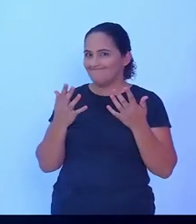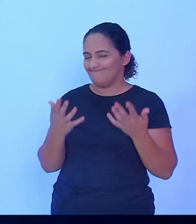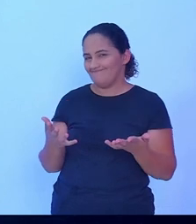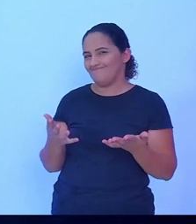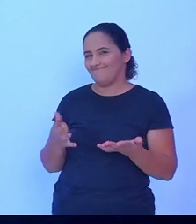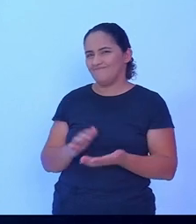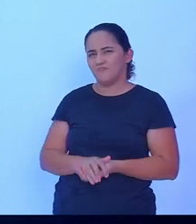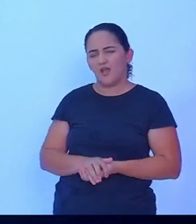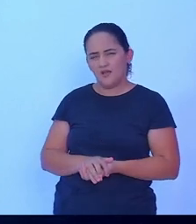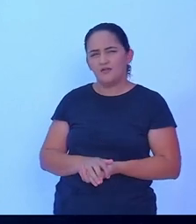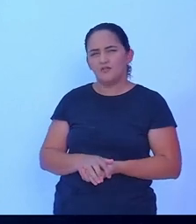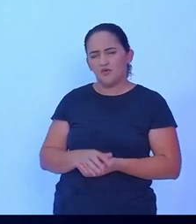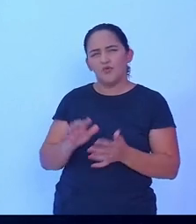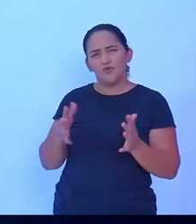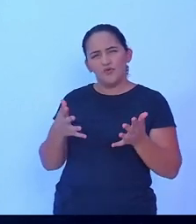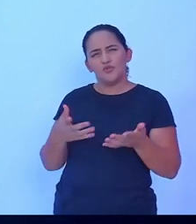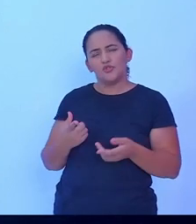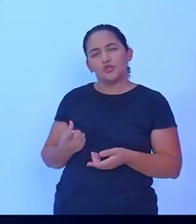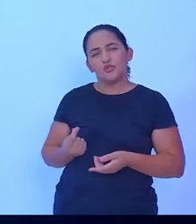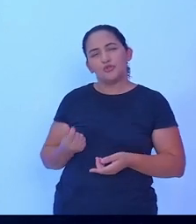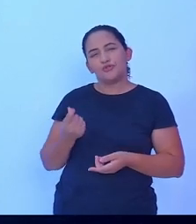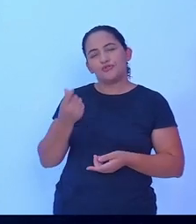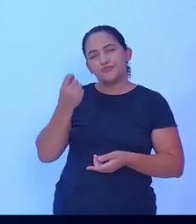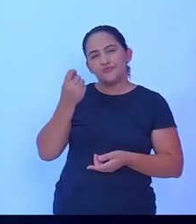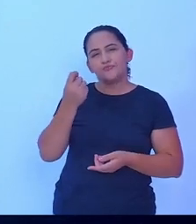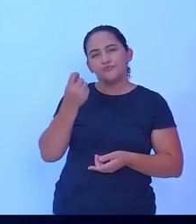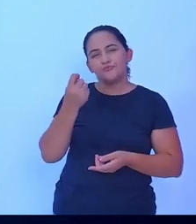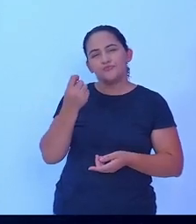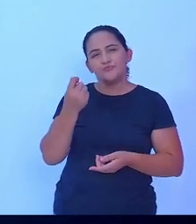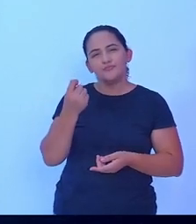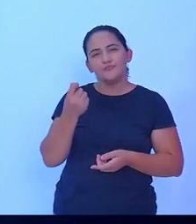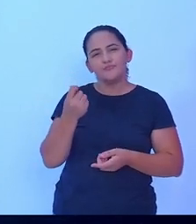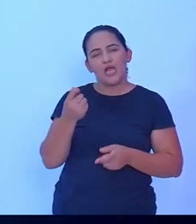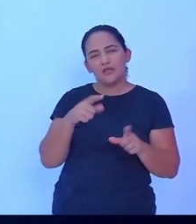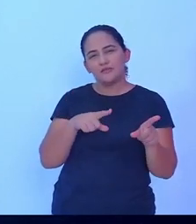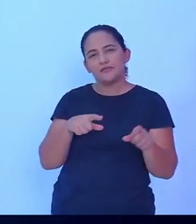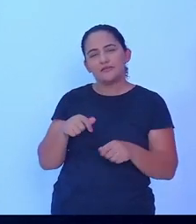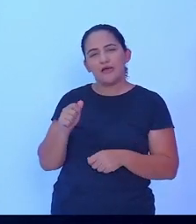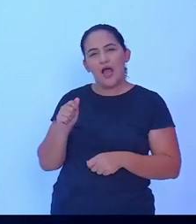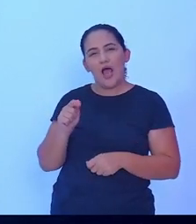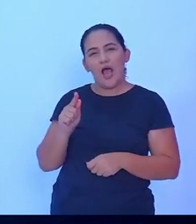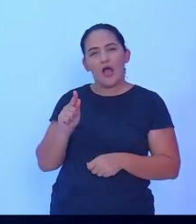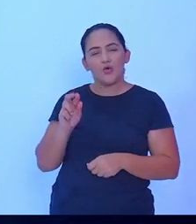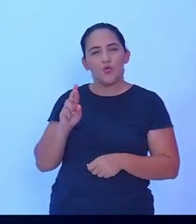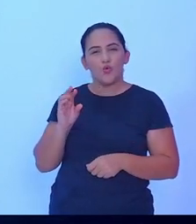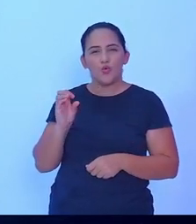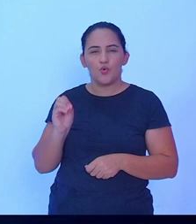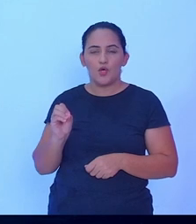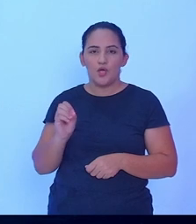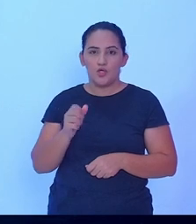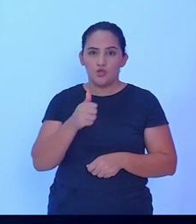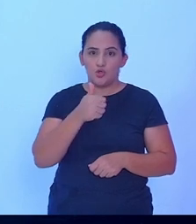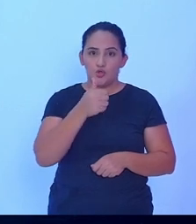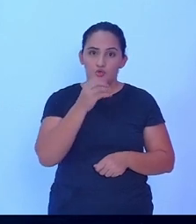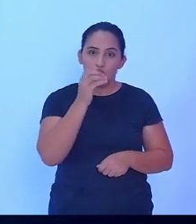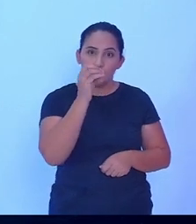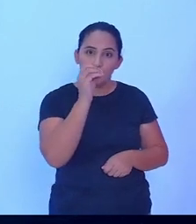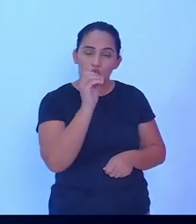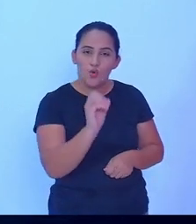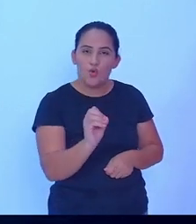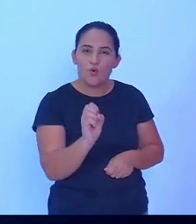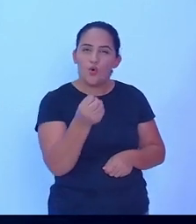uma receita que vem para o agro 18 milhões para o pecuarista e o grande